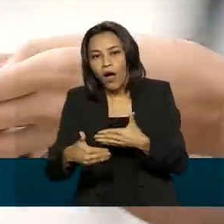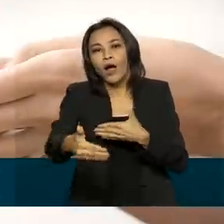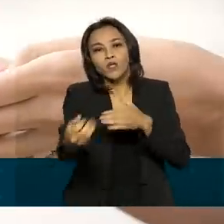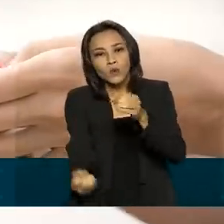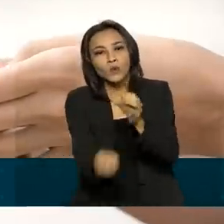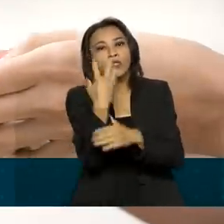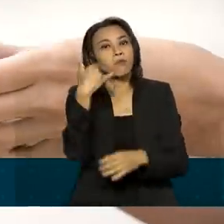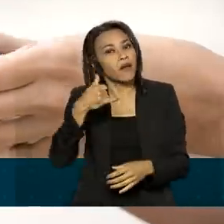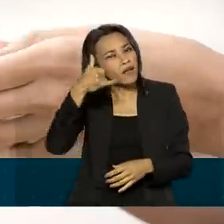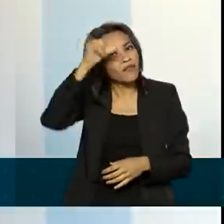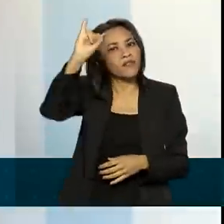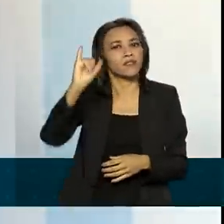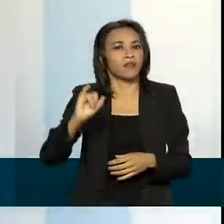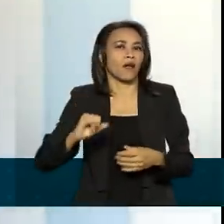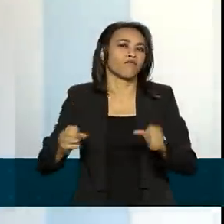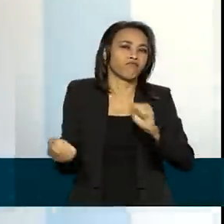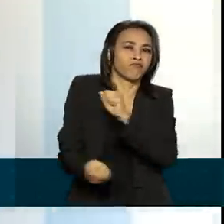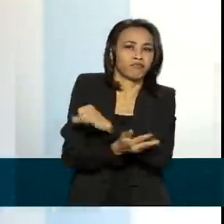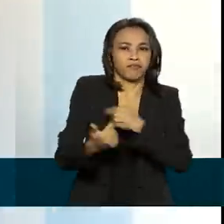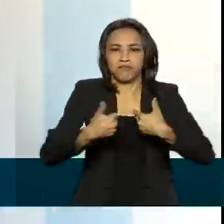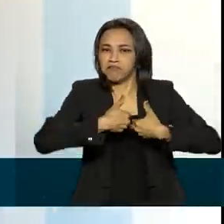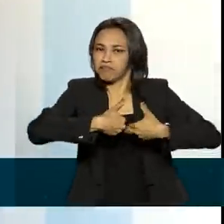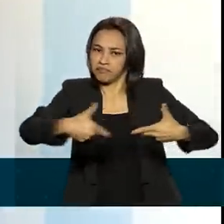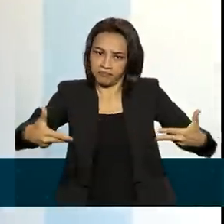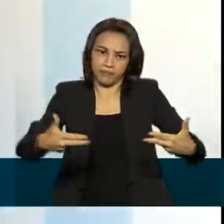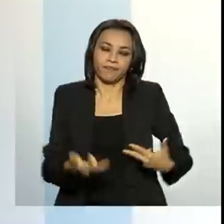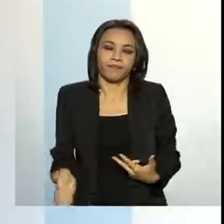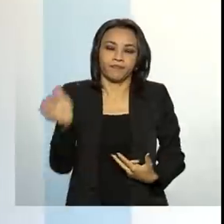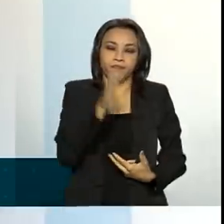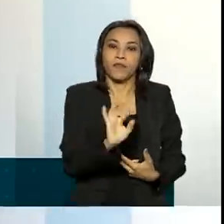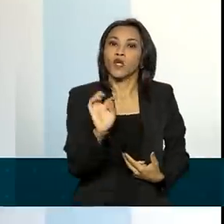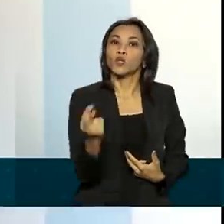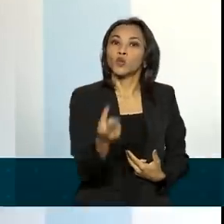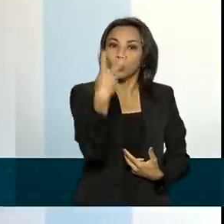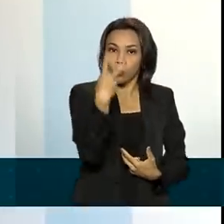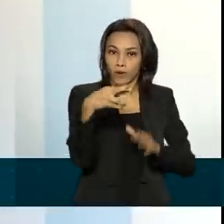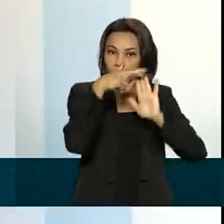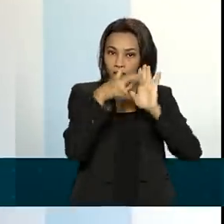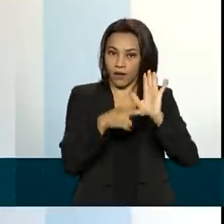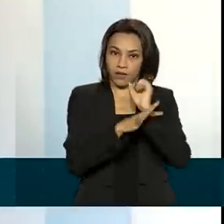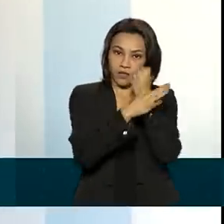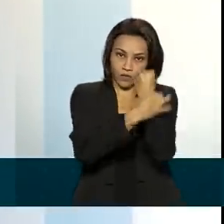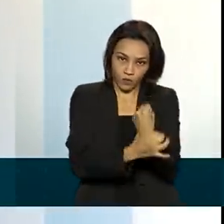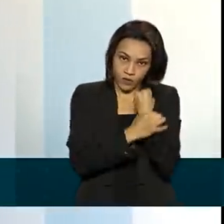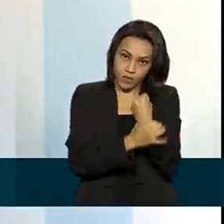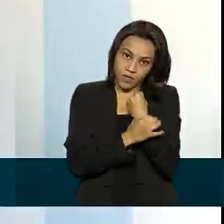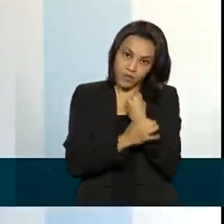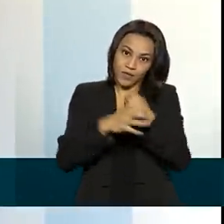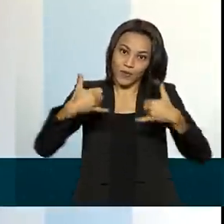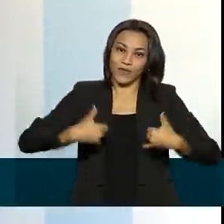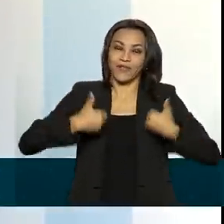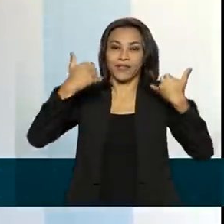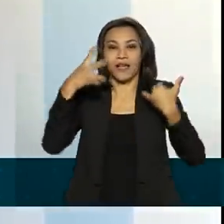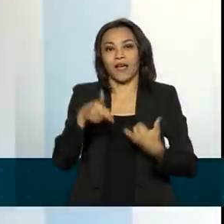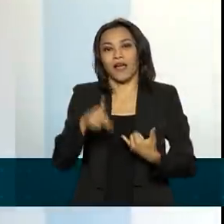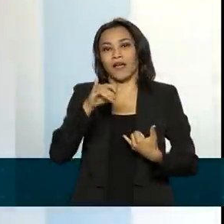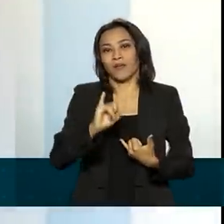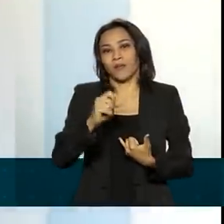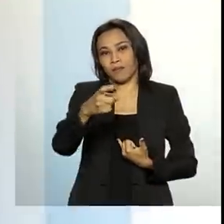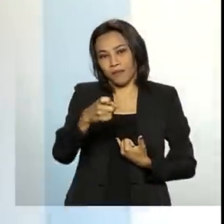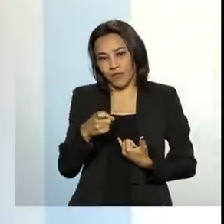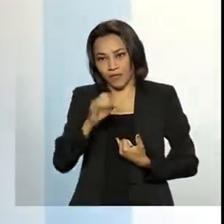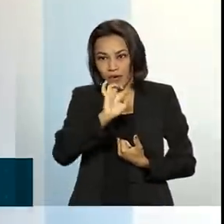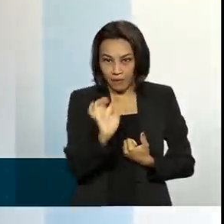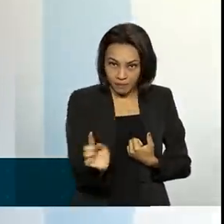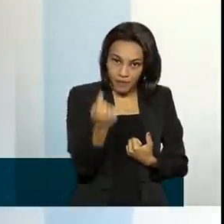invasões virtuais. Duas novas medidas de segurança entram em vigor no aniversário do PIX. A primeira é o bloqueio